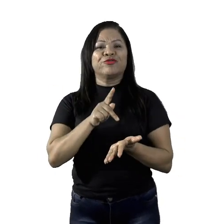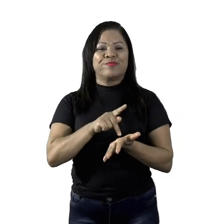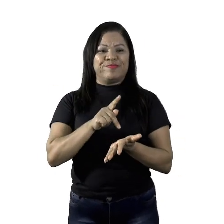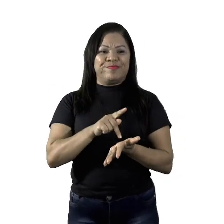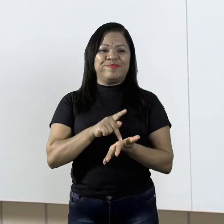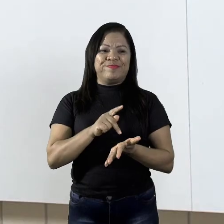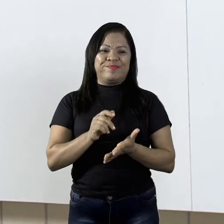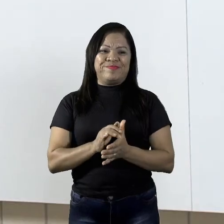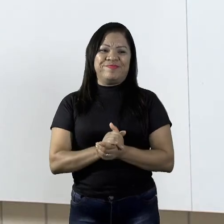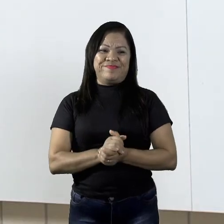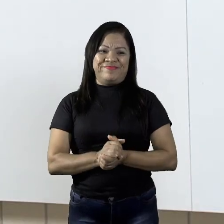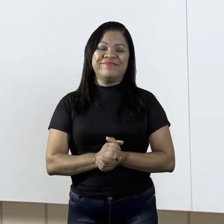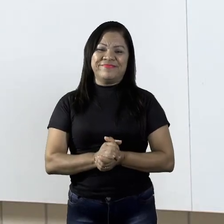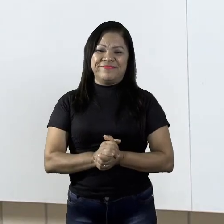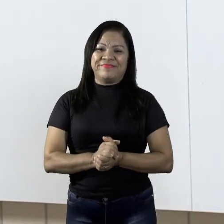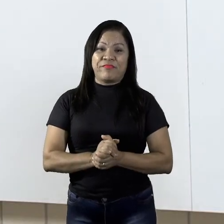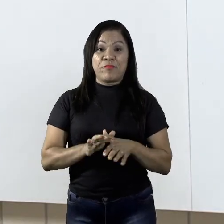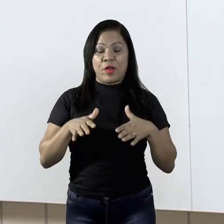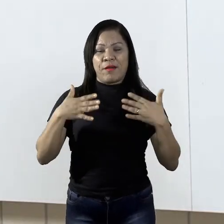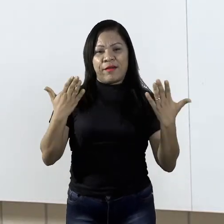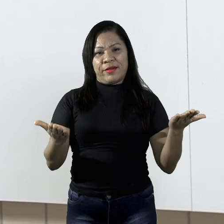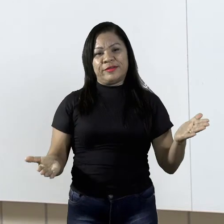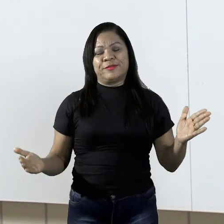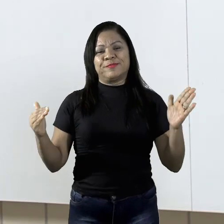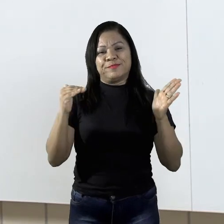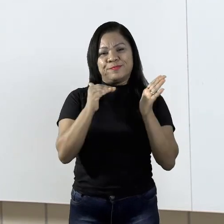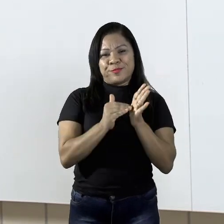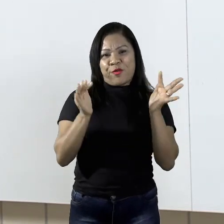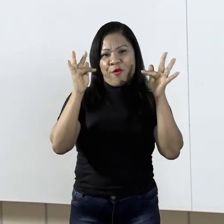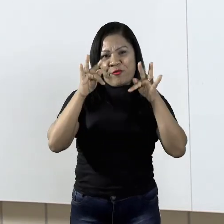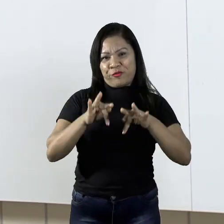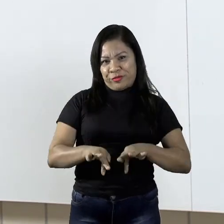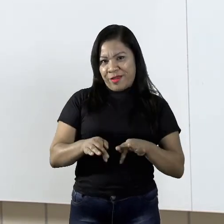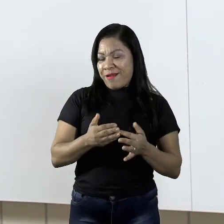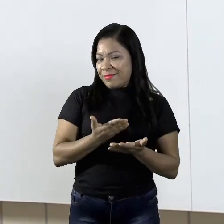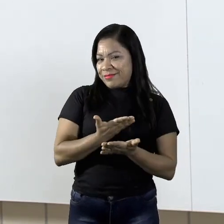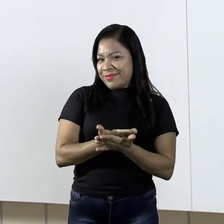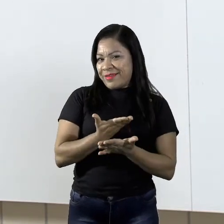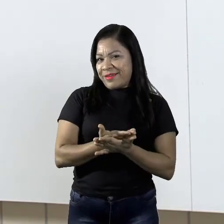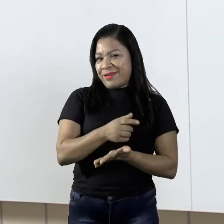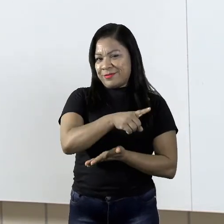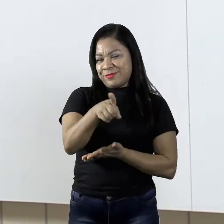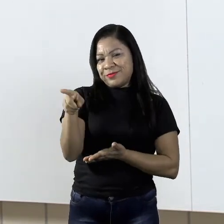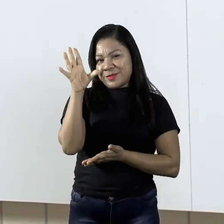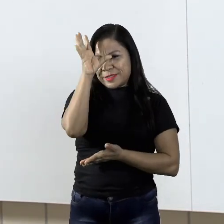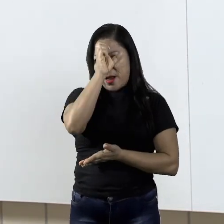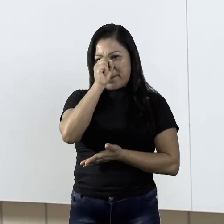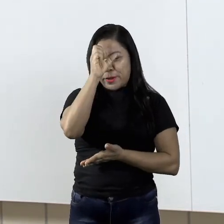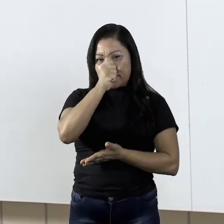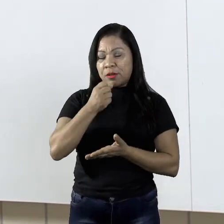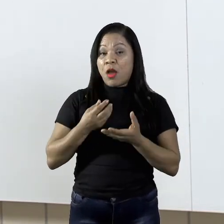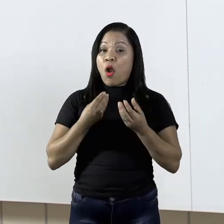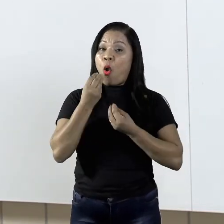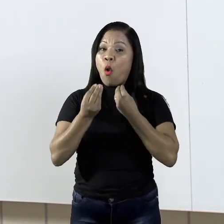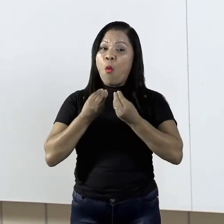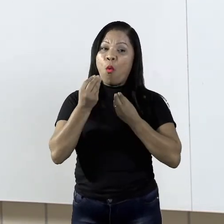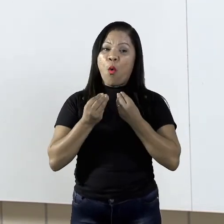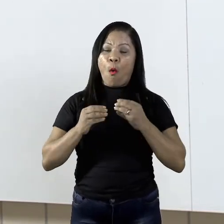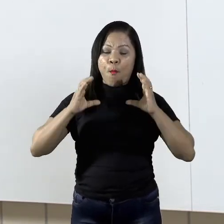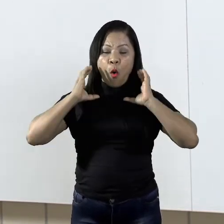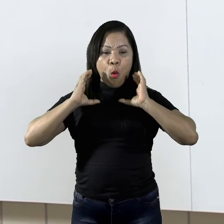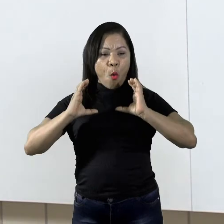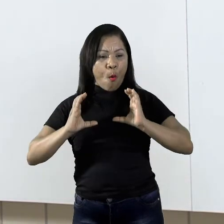Então, pessoal, chegamos ao fim de mais uma aula. Nesta aula, você aprendeu sobre comportamentos reprodutivos